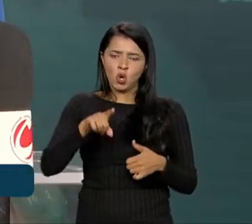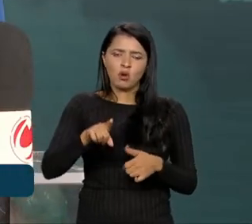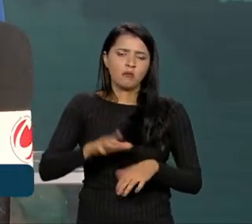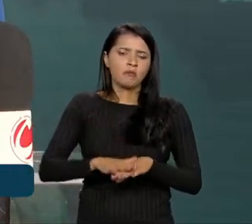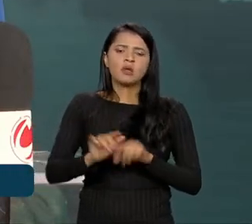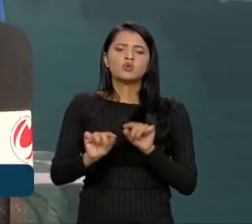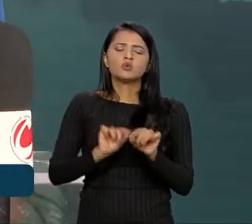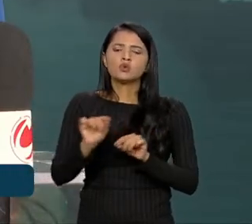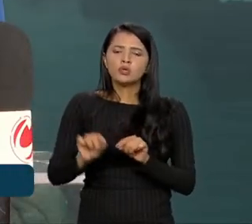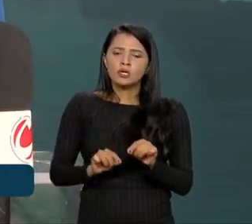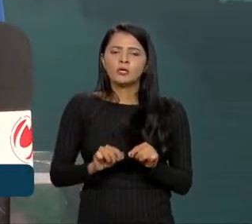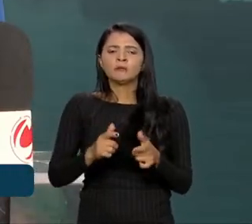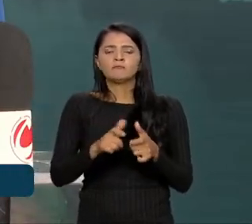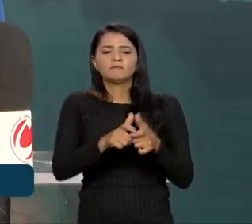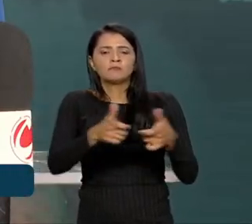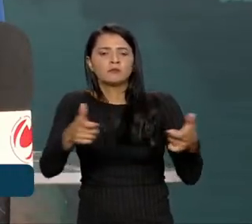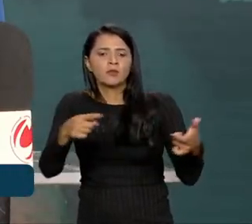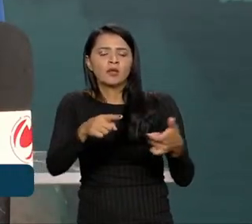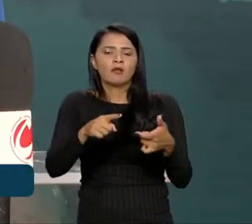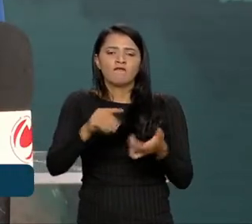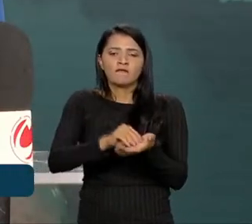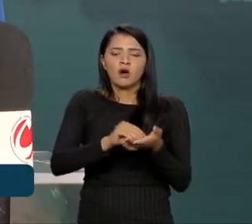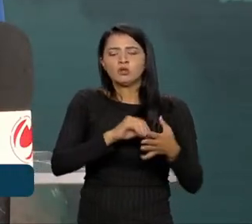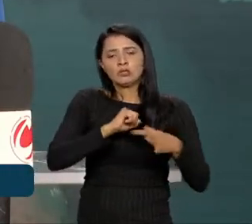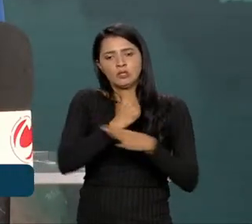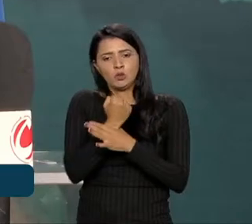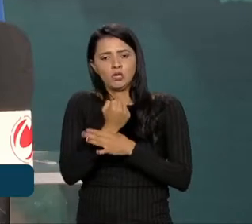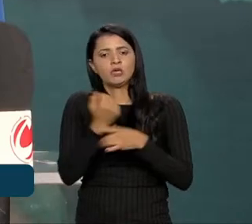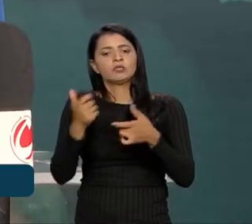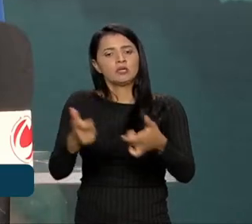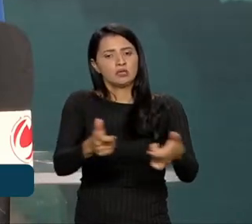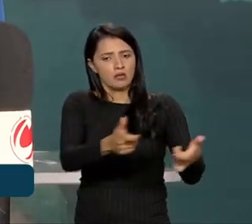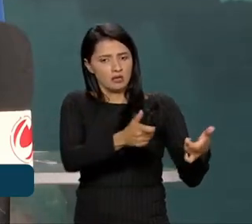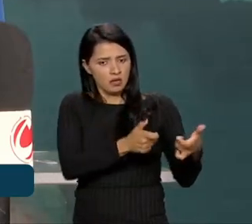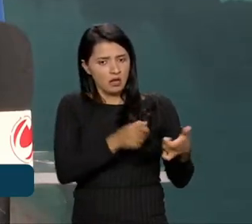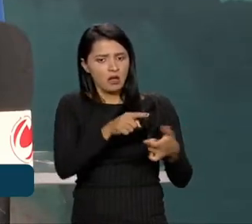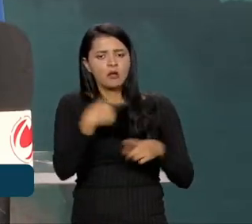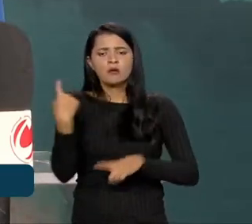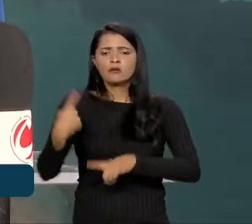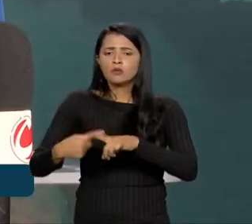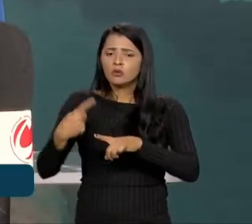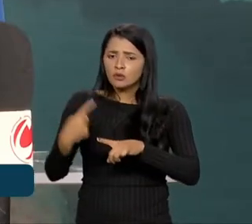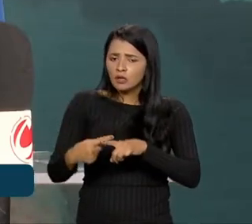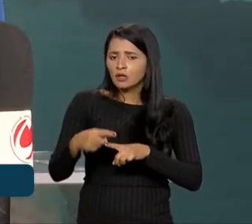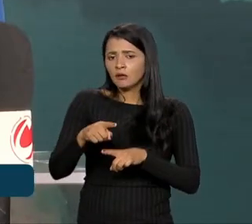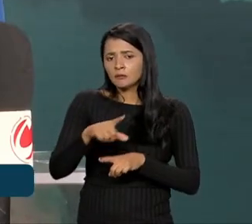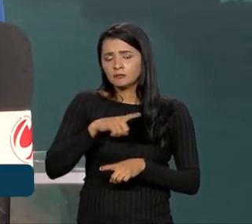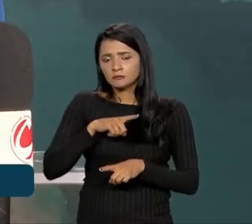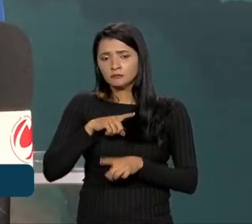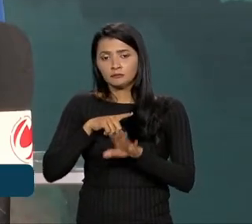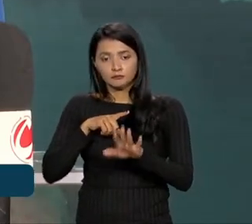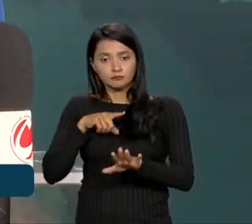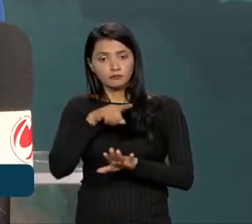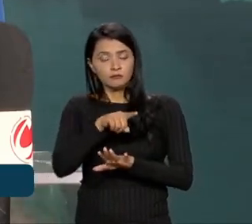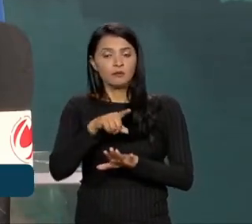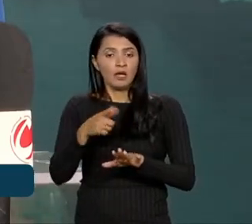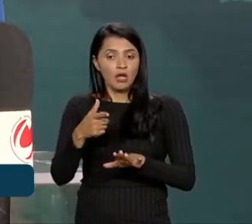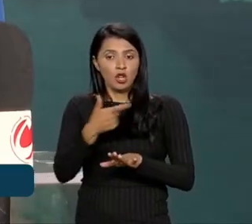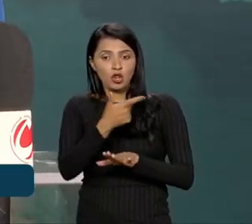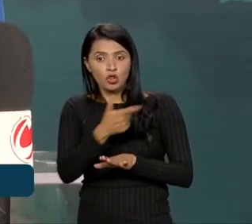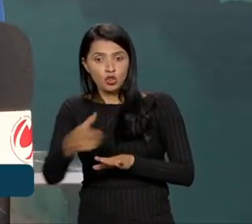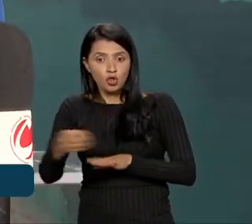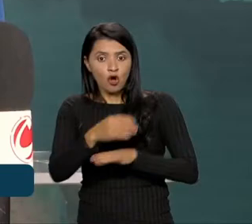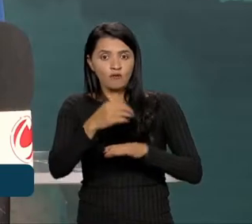mais a insegurança nos territórios, porque além de impedir novas